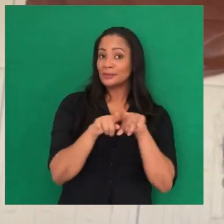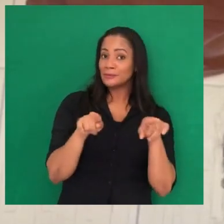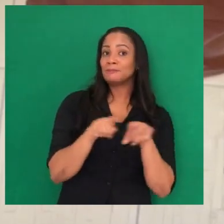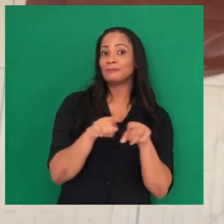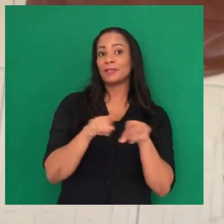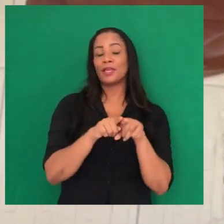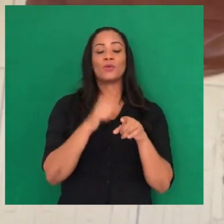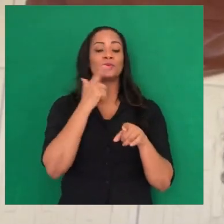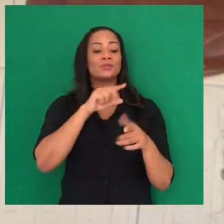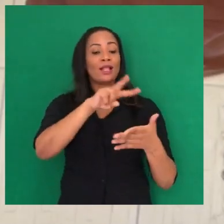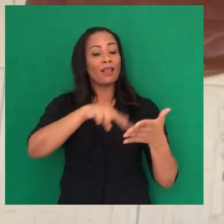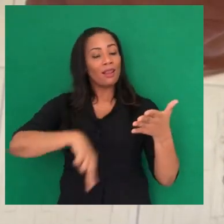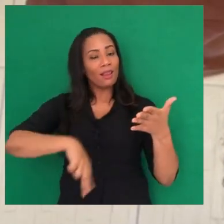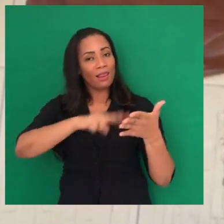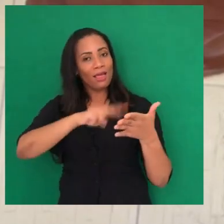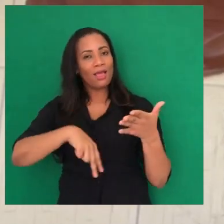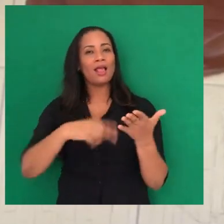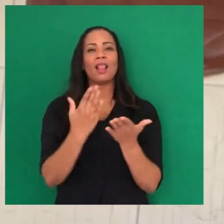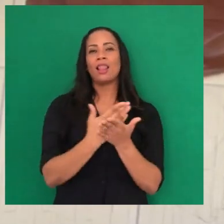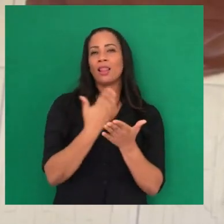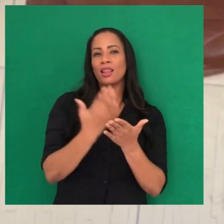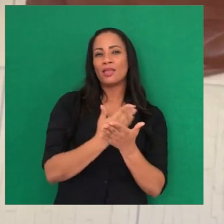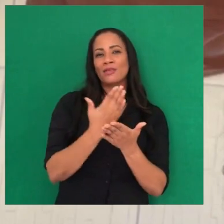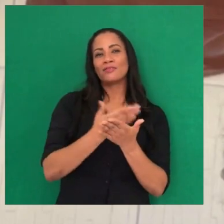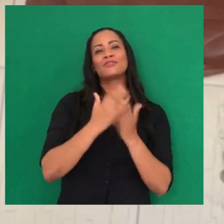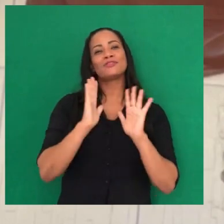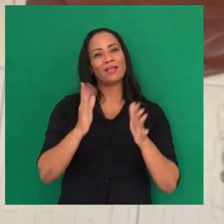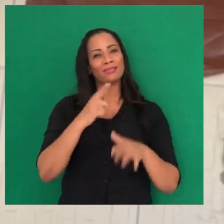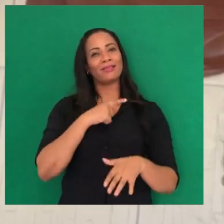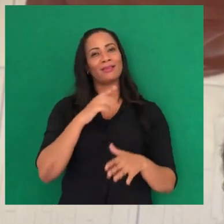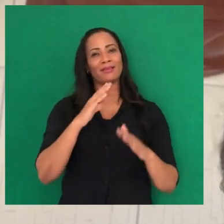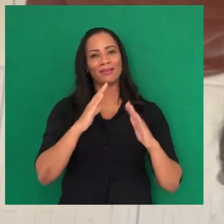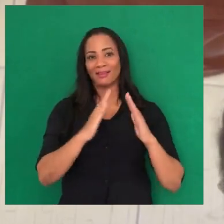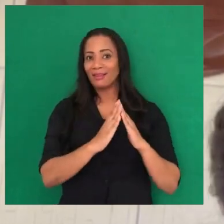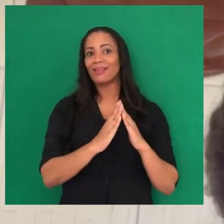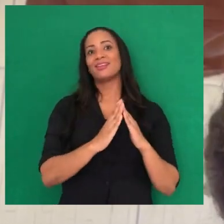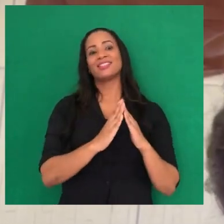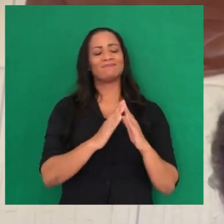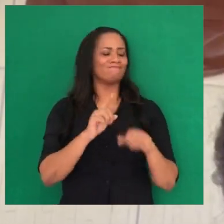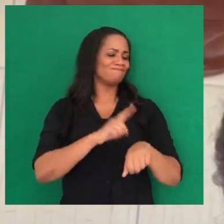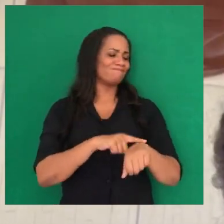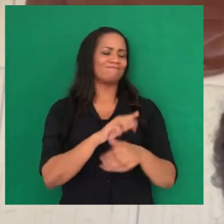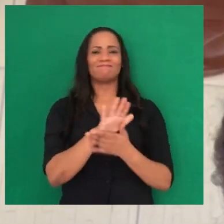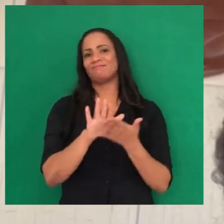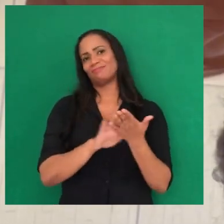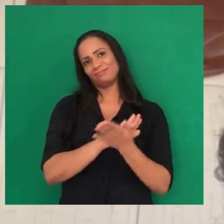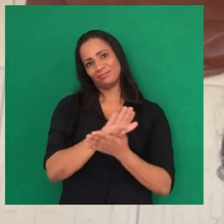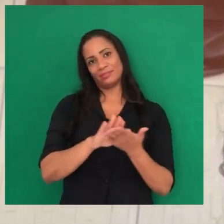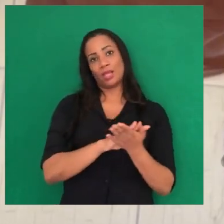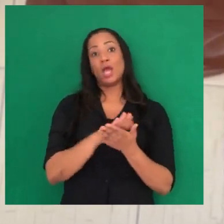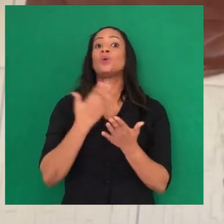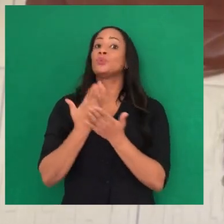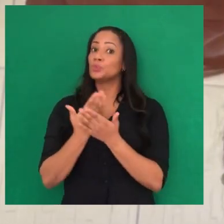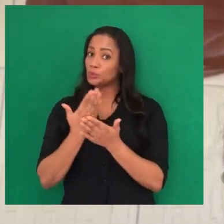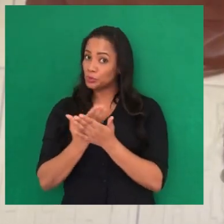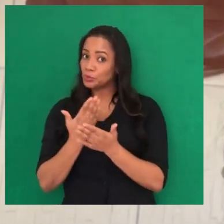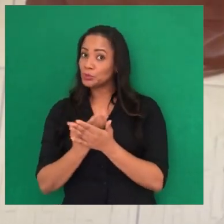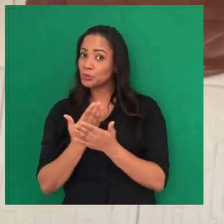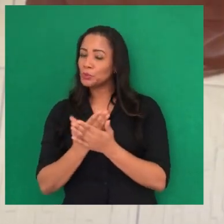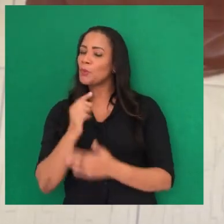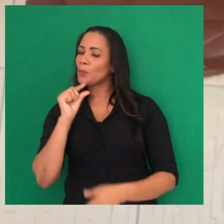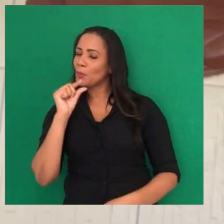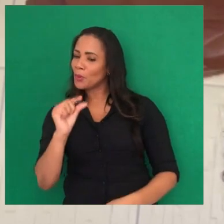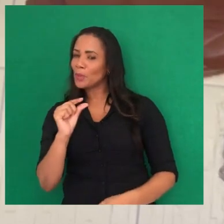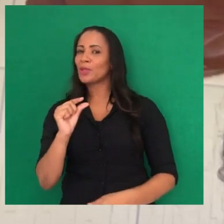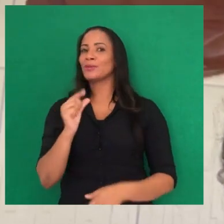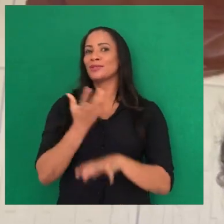eu estou conseguindo ler alguns livros que eu já tinha lido em casa e nunca tinha tempo para poder ler. Estou estudando cada dia